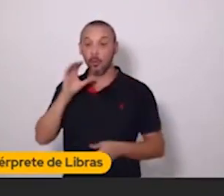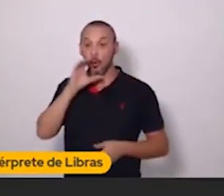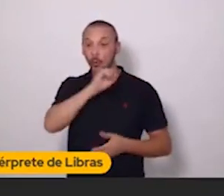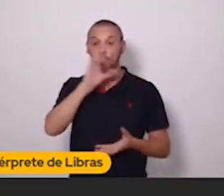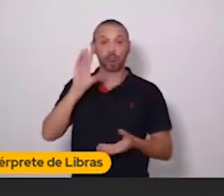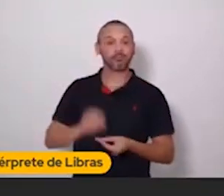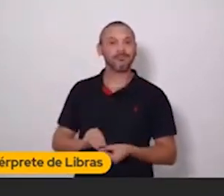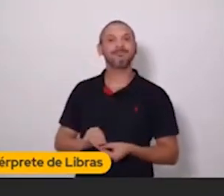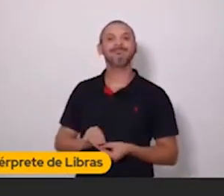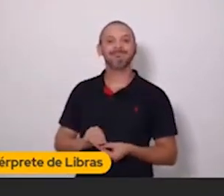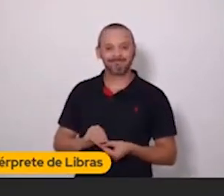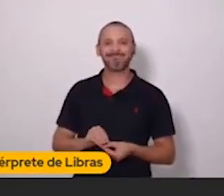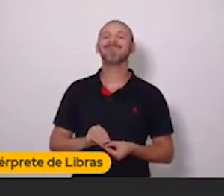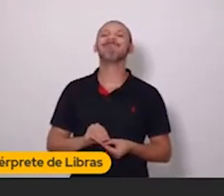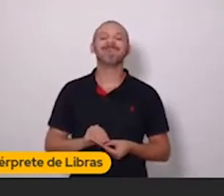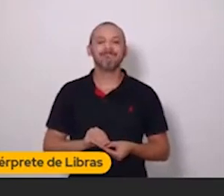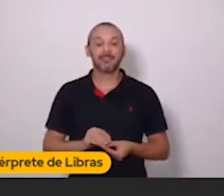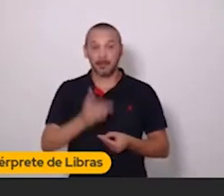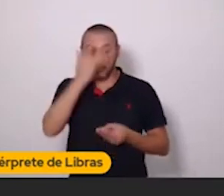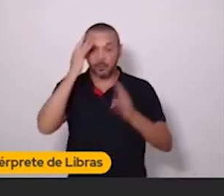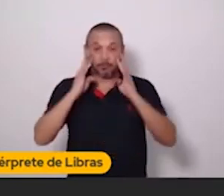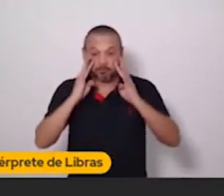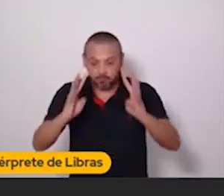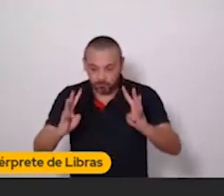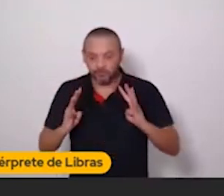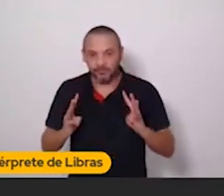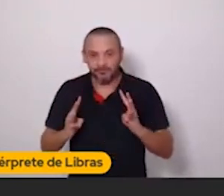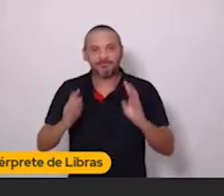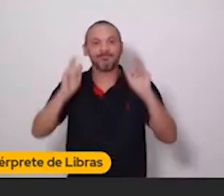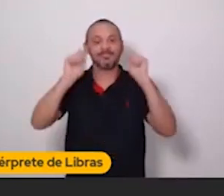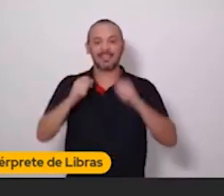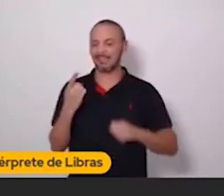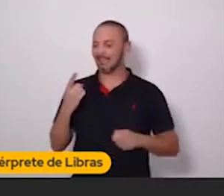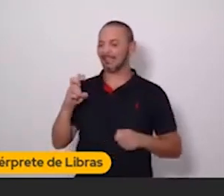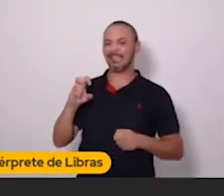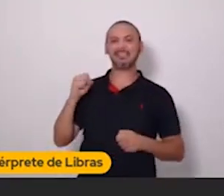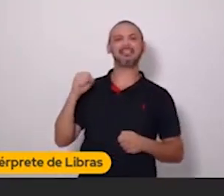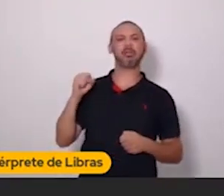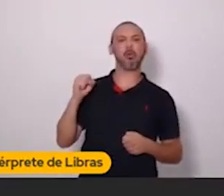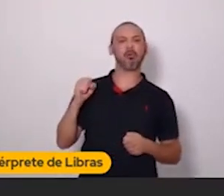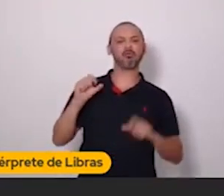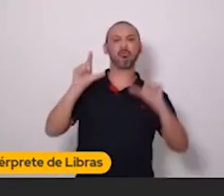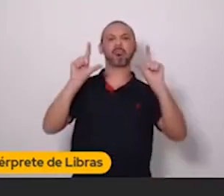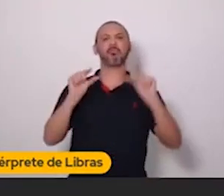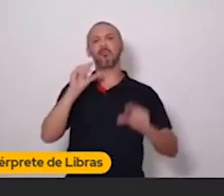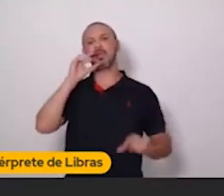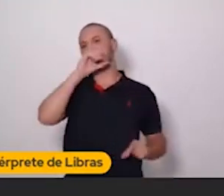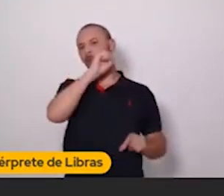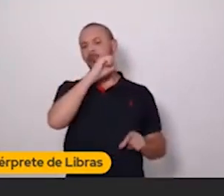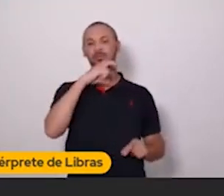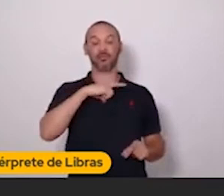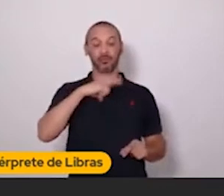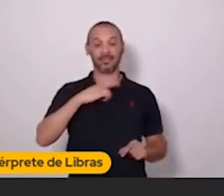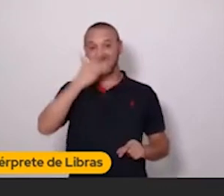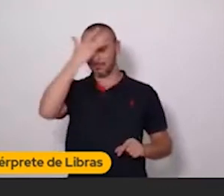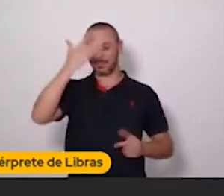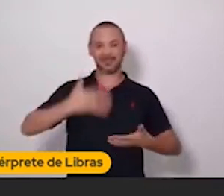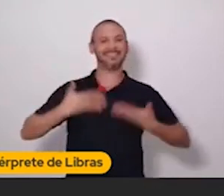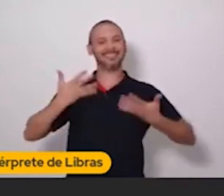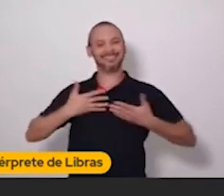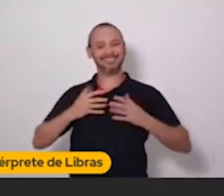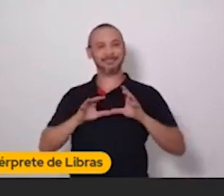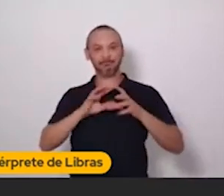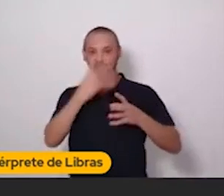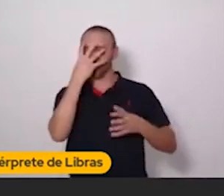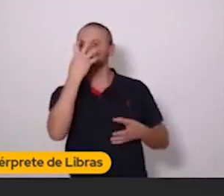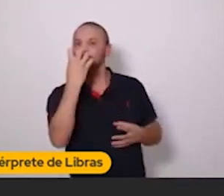Então, você tem que cativar a atenção das pessoas com 15 segundos, menos segundos. E entreter as pessoas. É